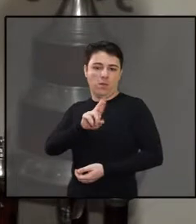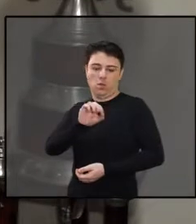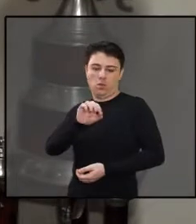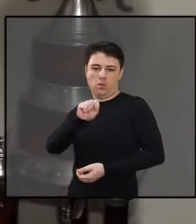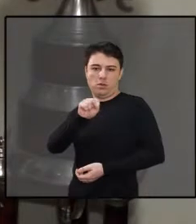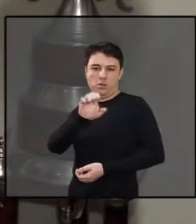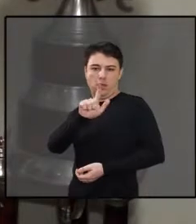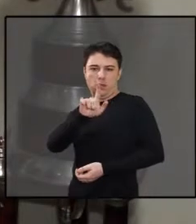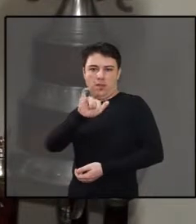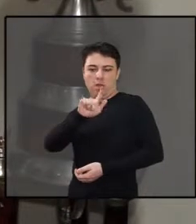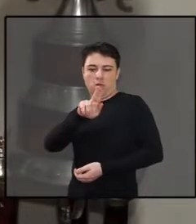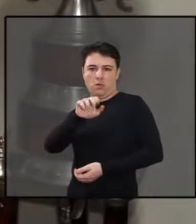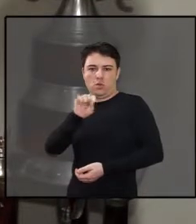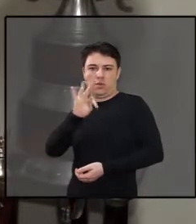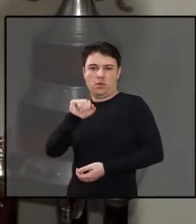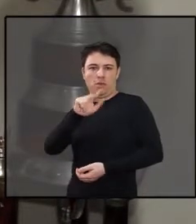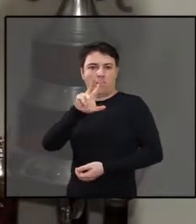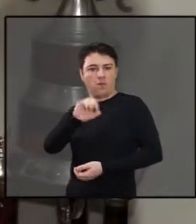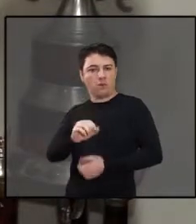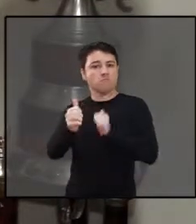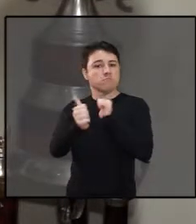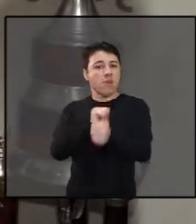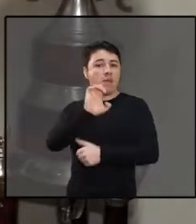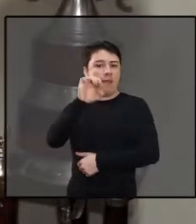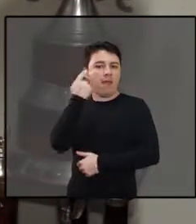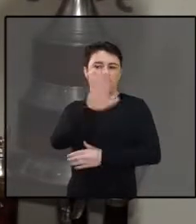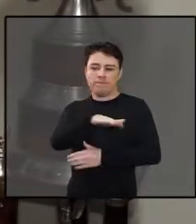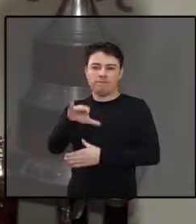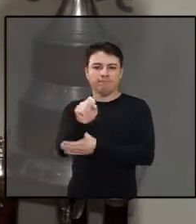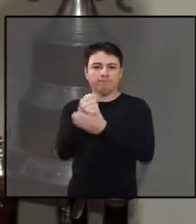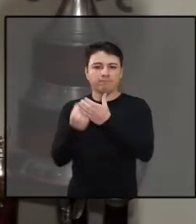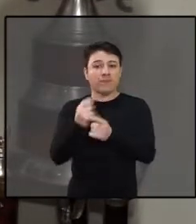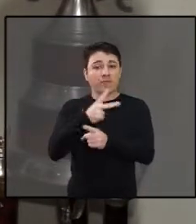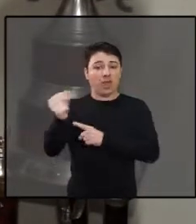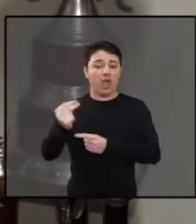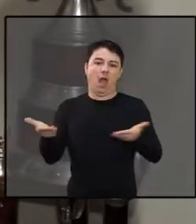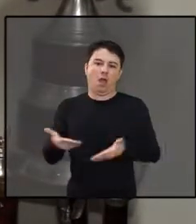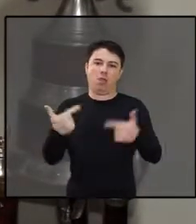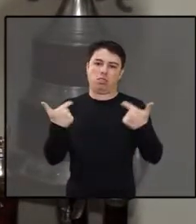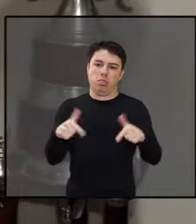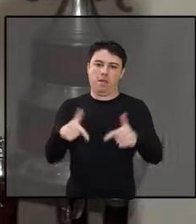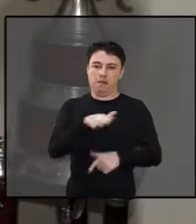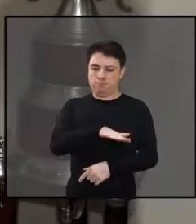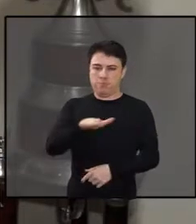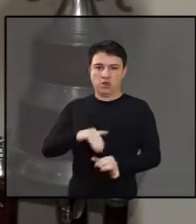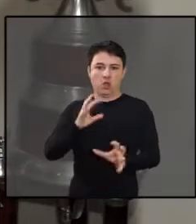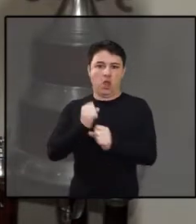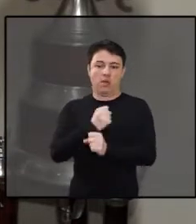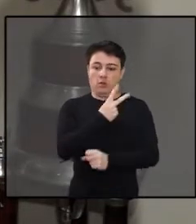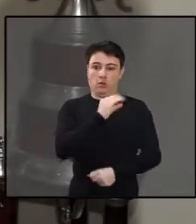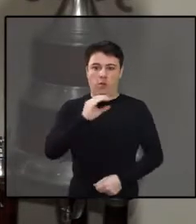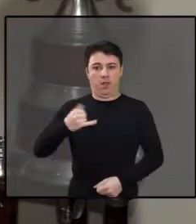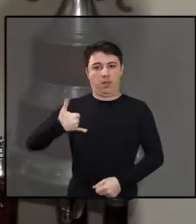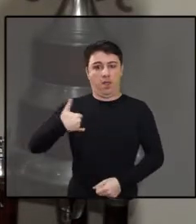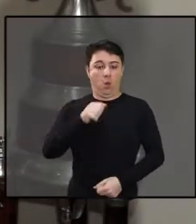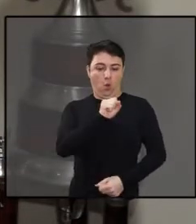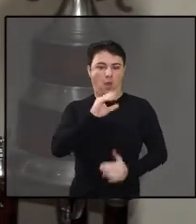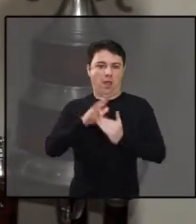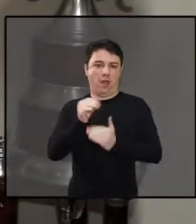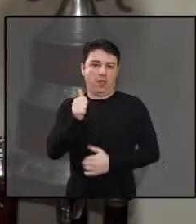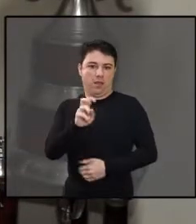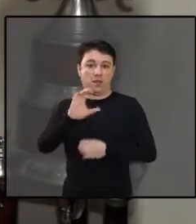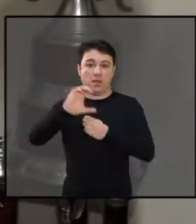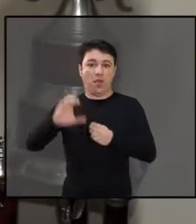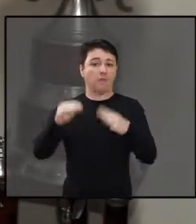Idealizadora e coordenadora de um projeto social para mais de 200 crianças de 8 a 15 anos, a campeã de basquete Roseli